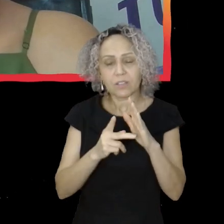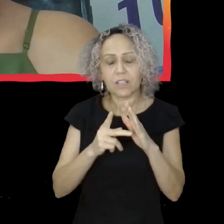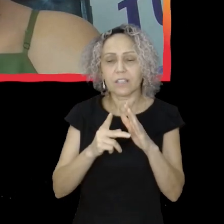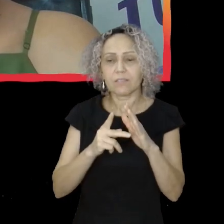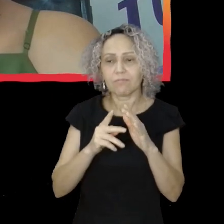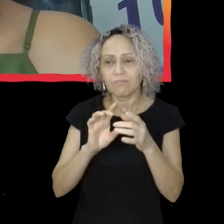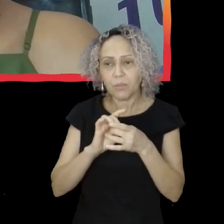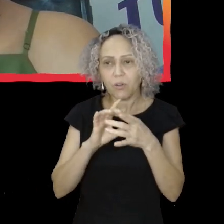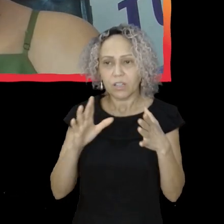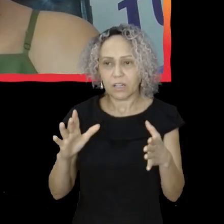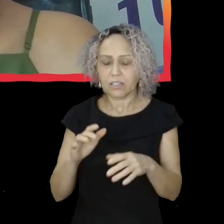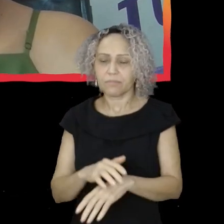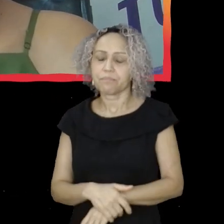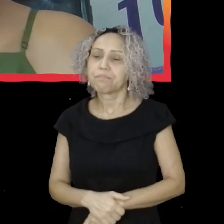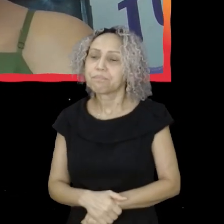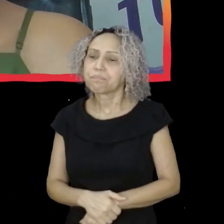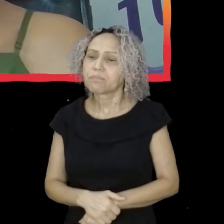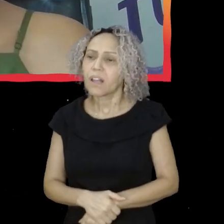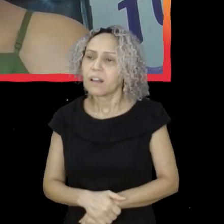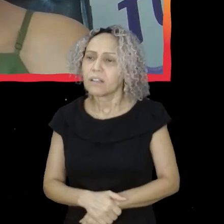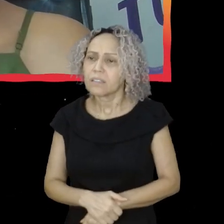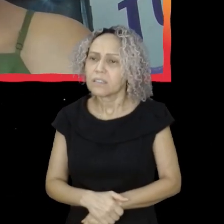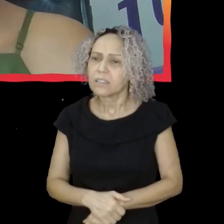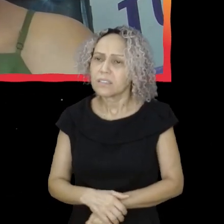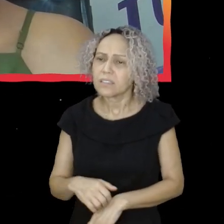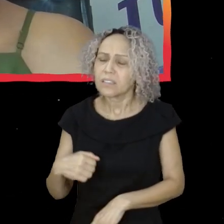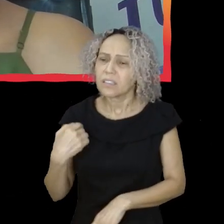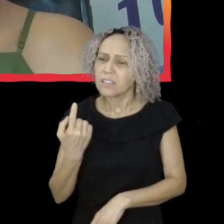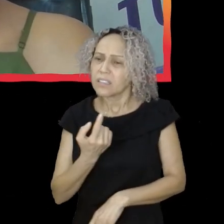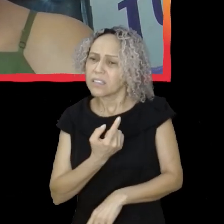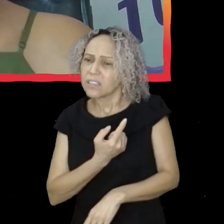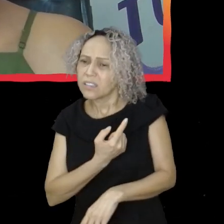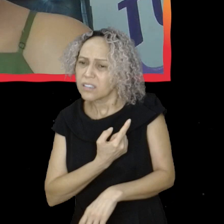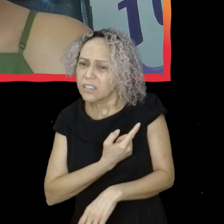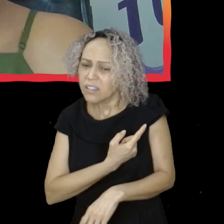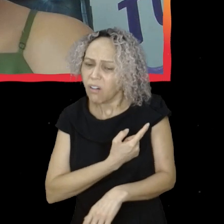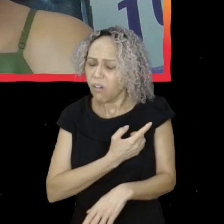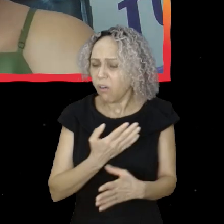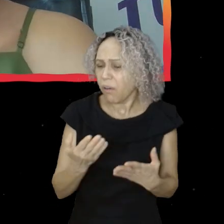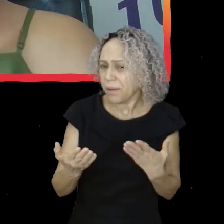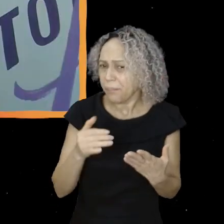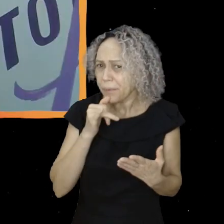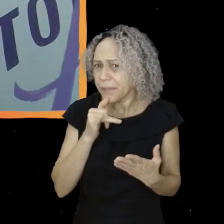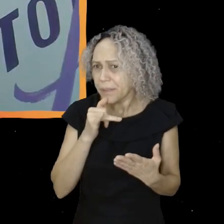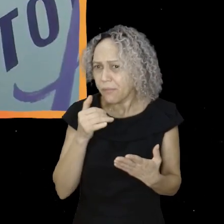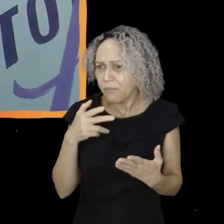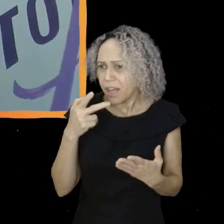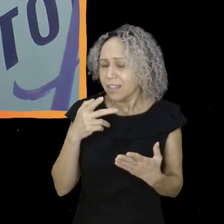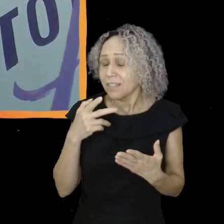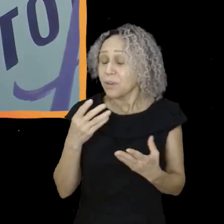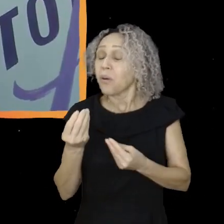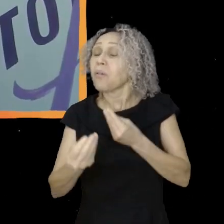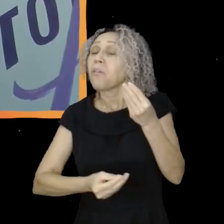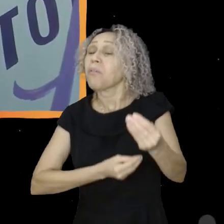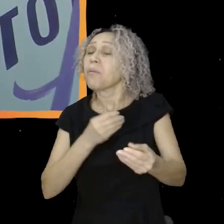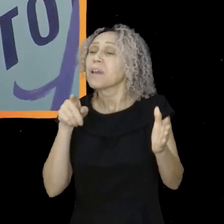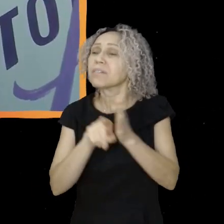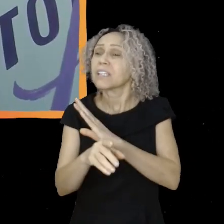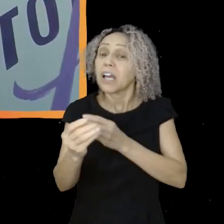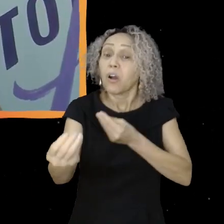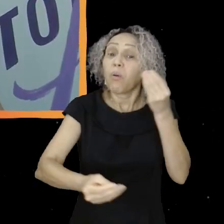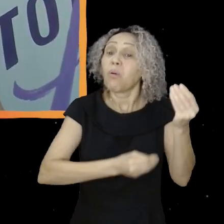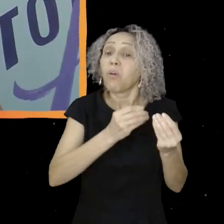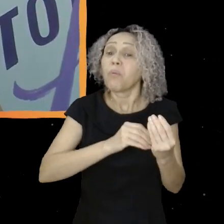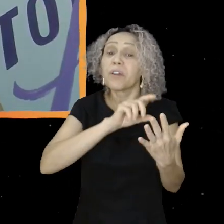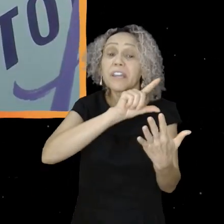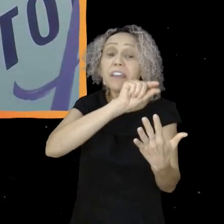A gente viu você falando na LEP, mas como é foi o processo desse dia que seria você a falar no plenário? Ai, essa história é muito